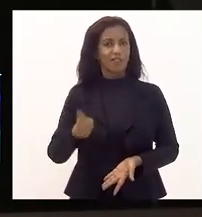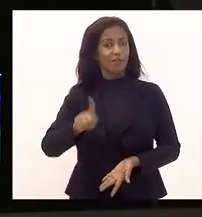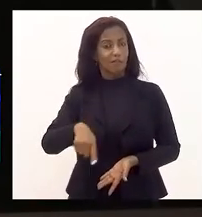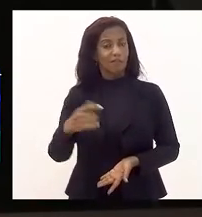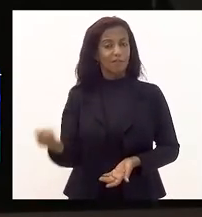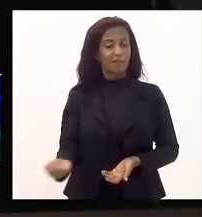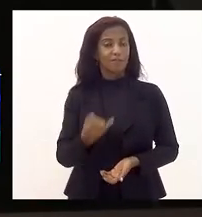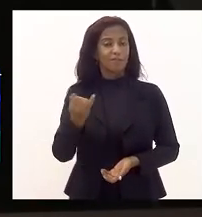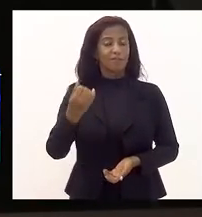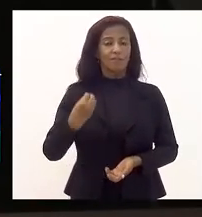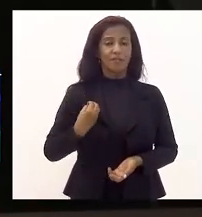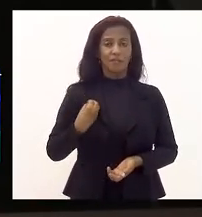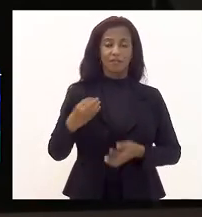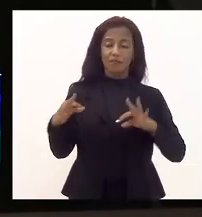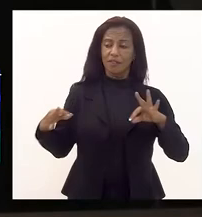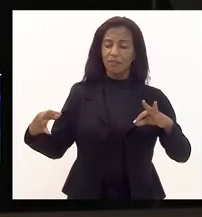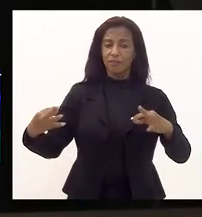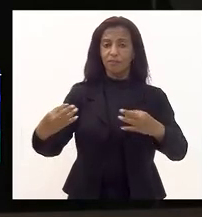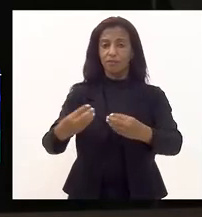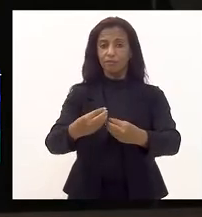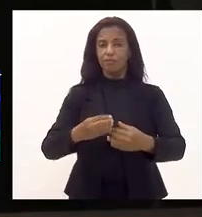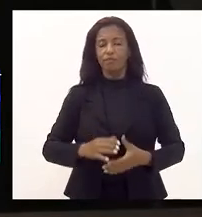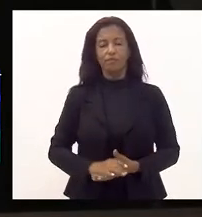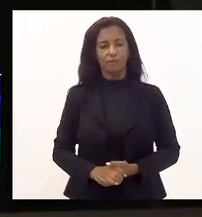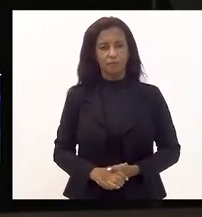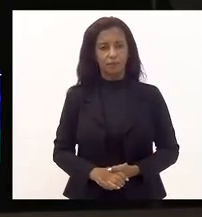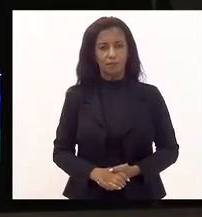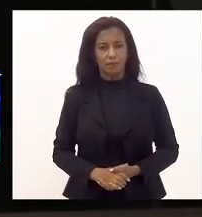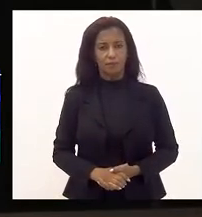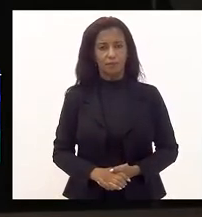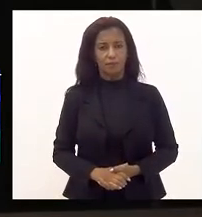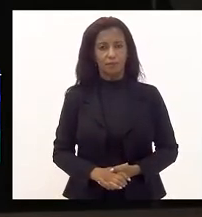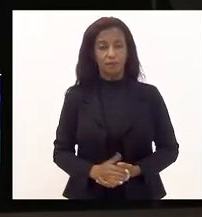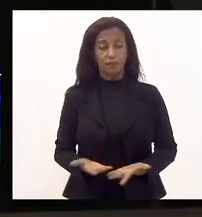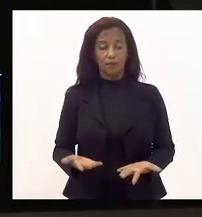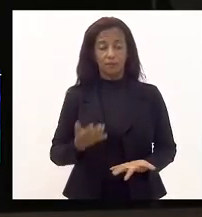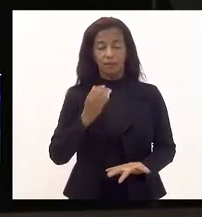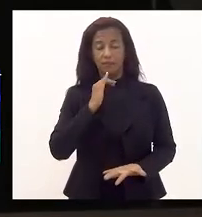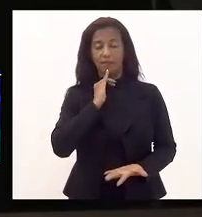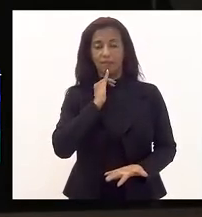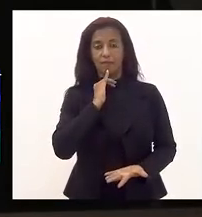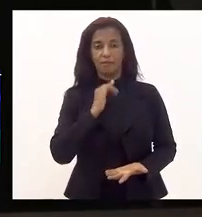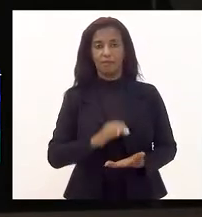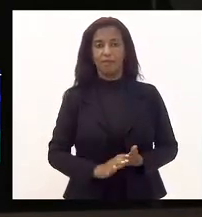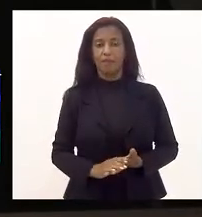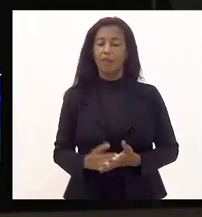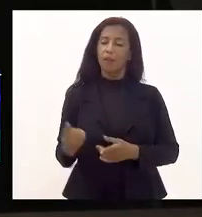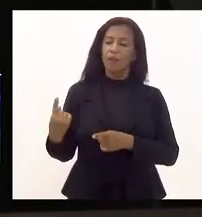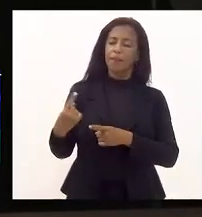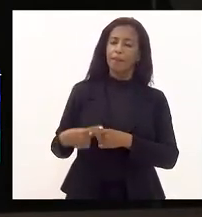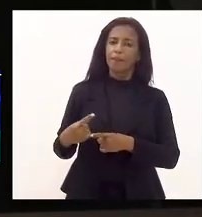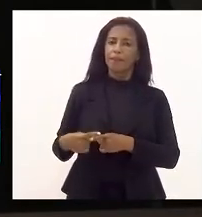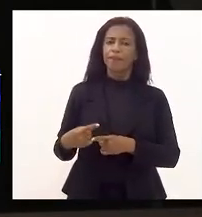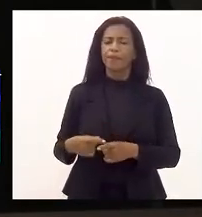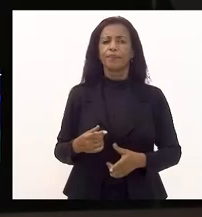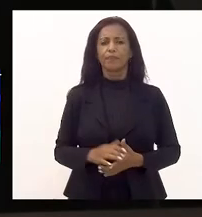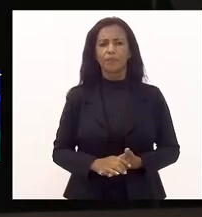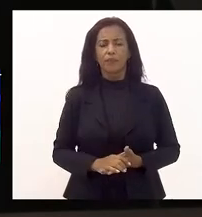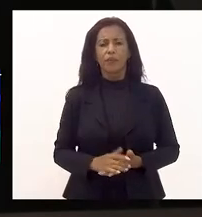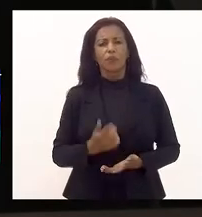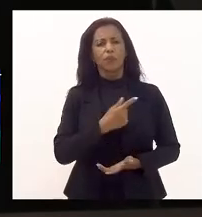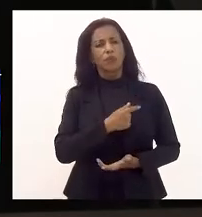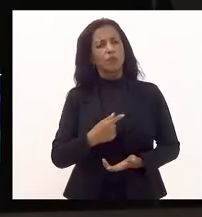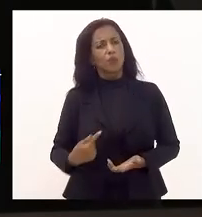importante na vida de todos nós. e, infelizmente, por que que os